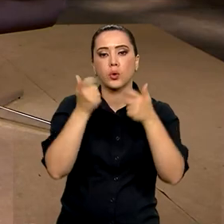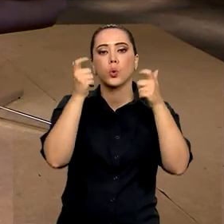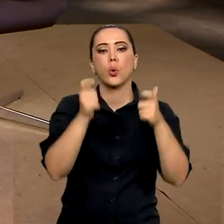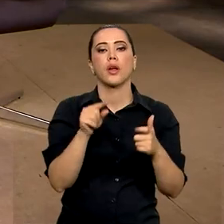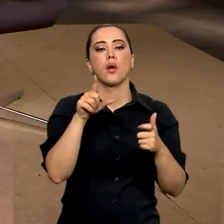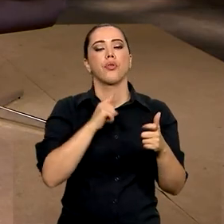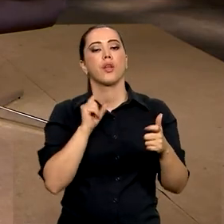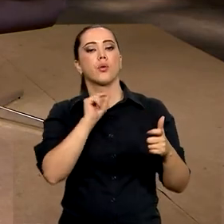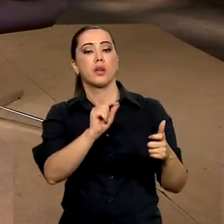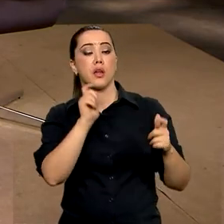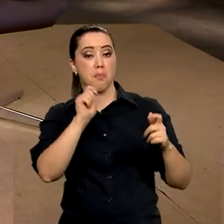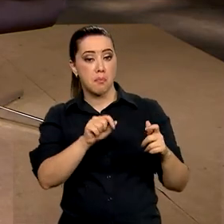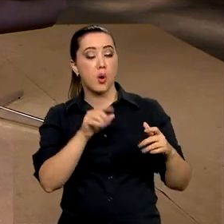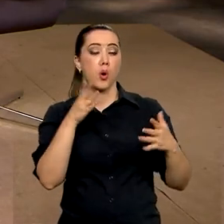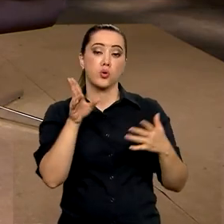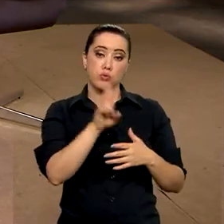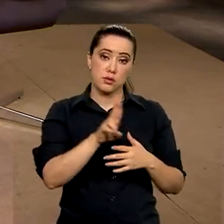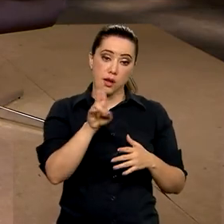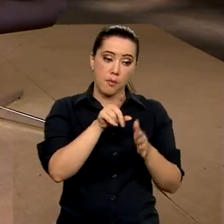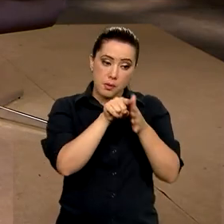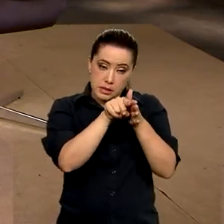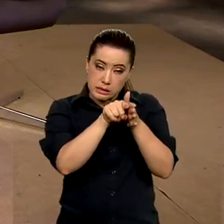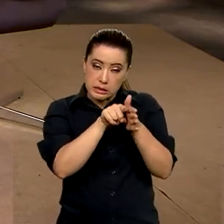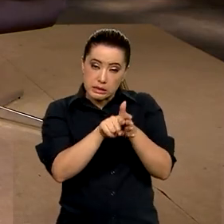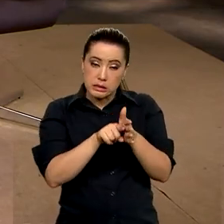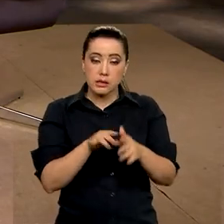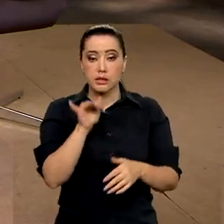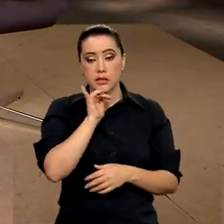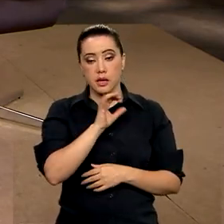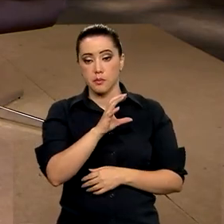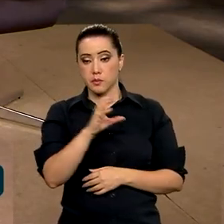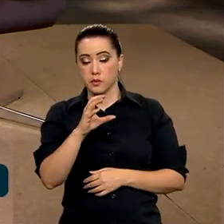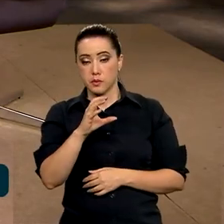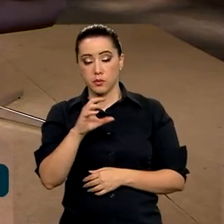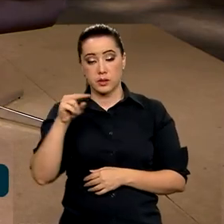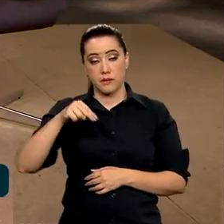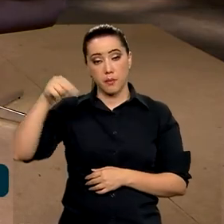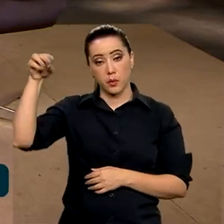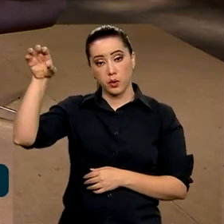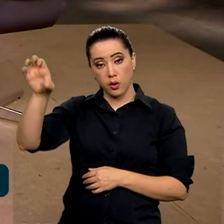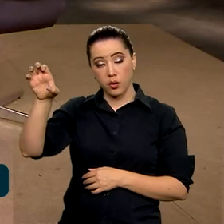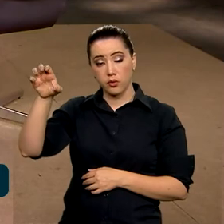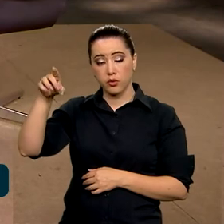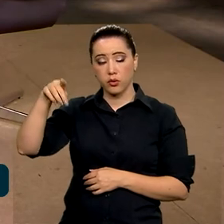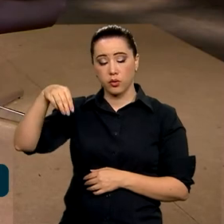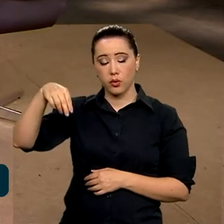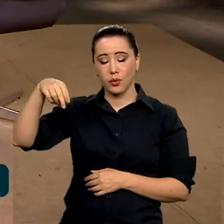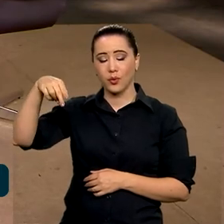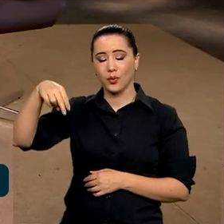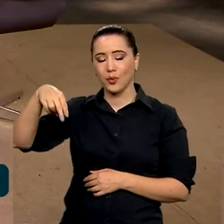Quando você vai para o nordeste, nós temos a Embrapa Semiárido, que também é uma unidade ecorregional.